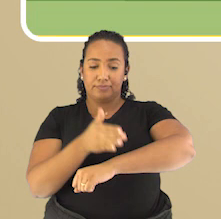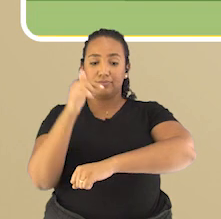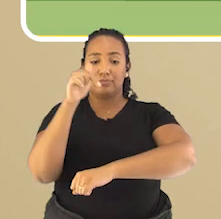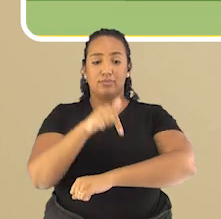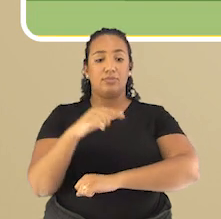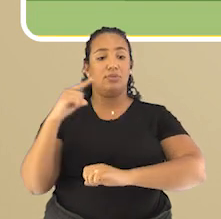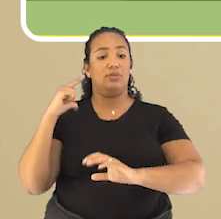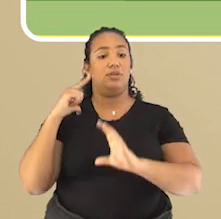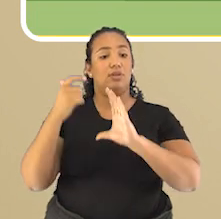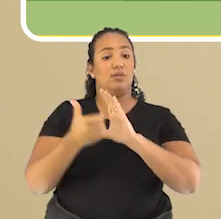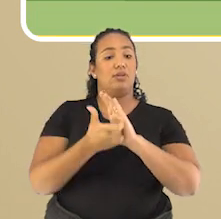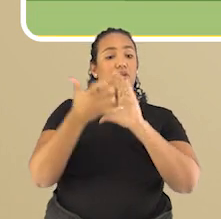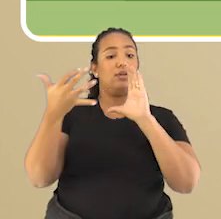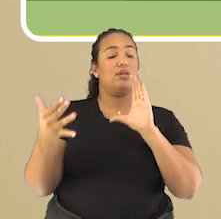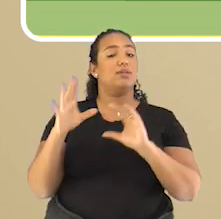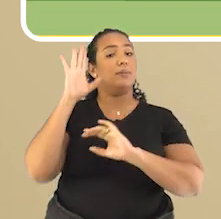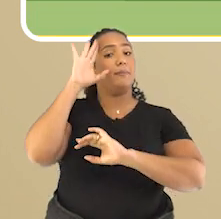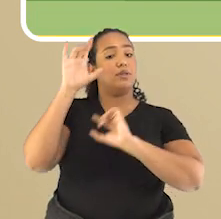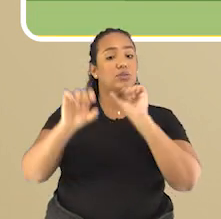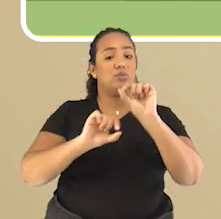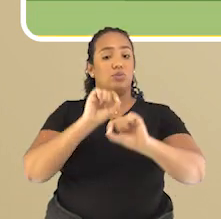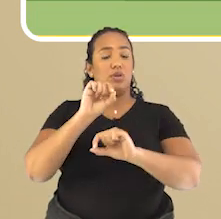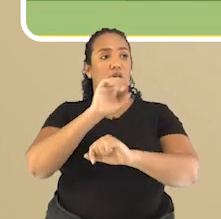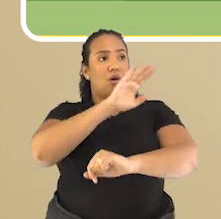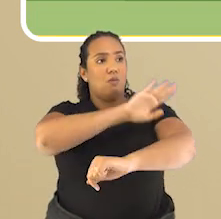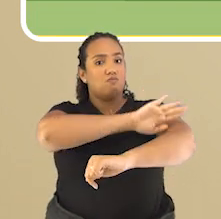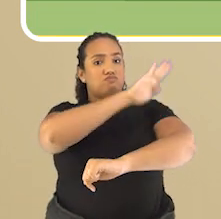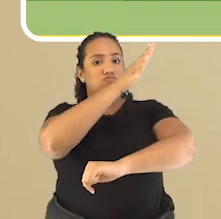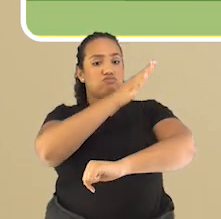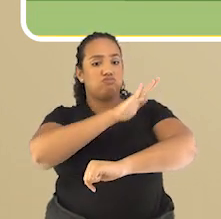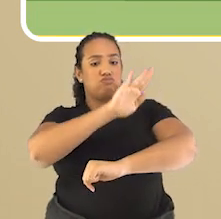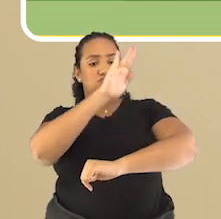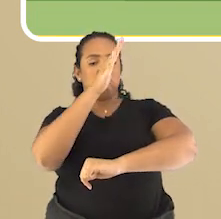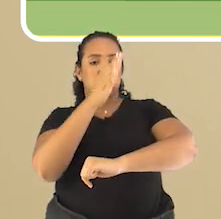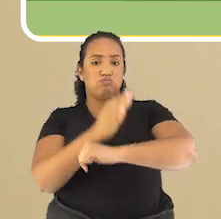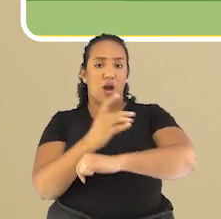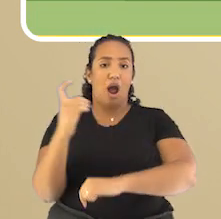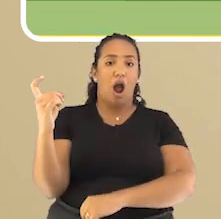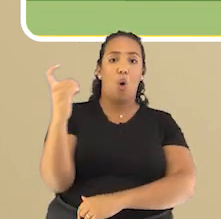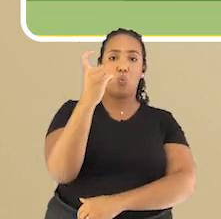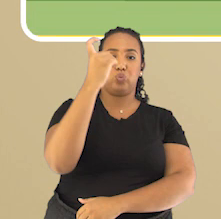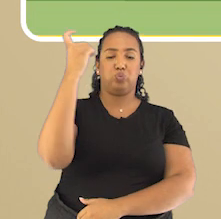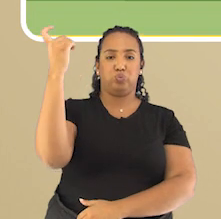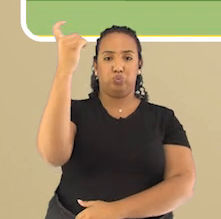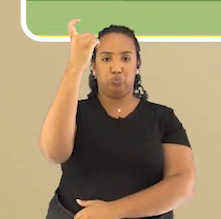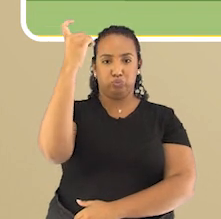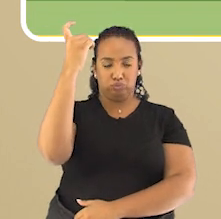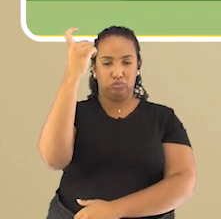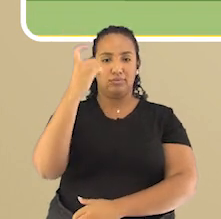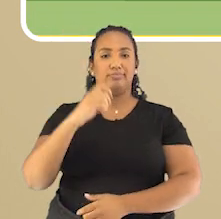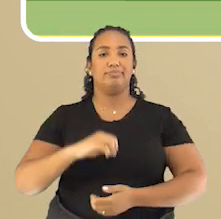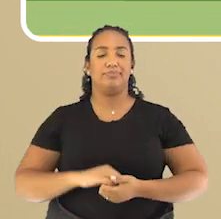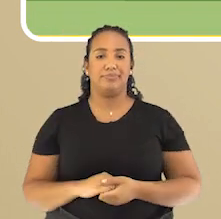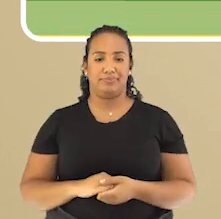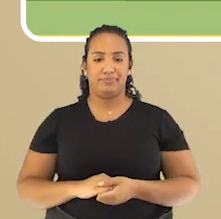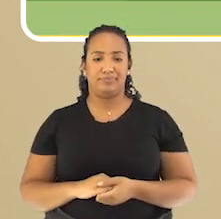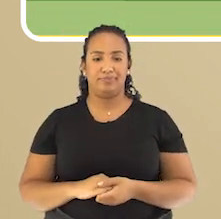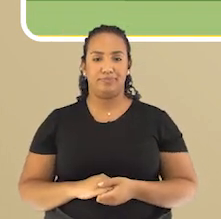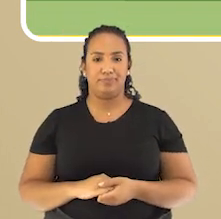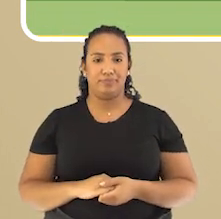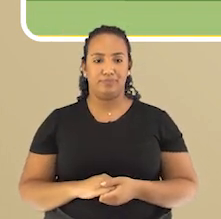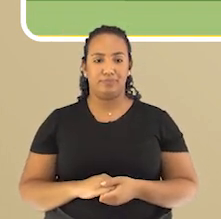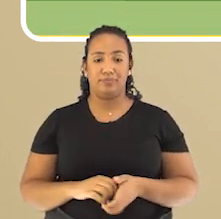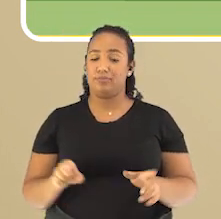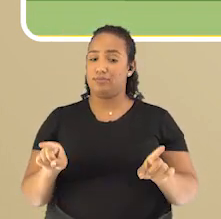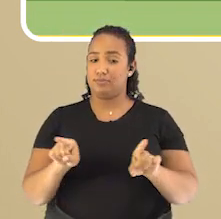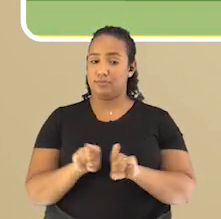característica principal as maiores altitudes, as mais altas elevações da superfície terrestre. Temos